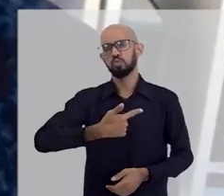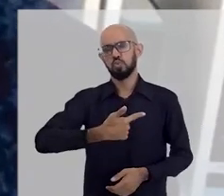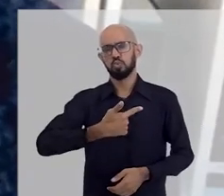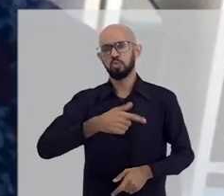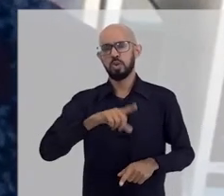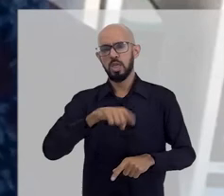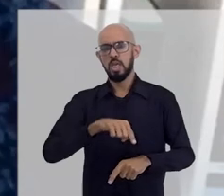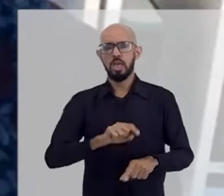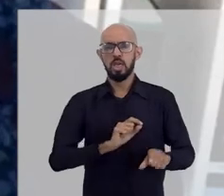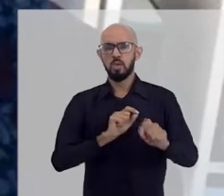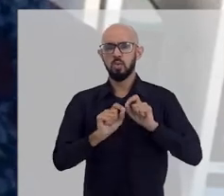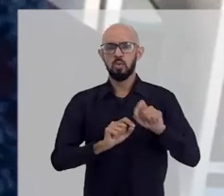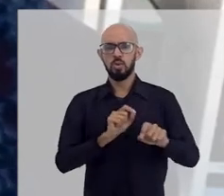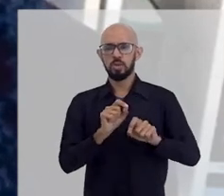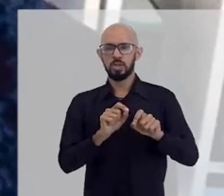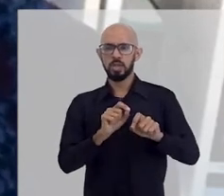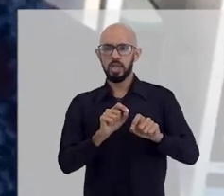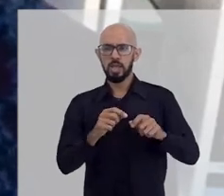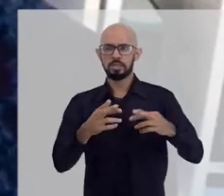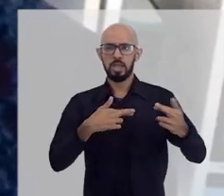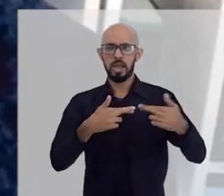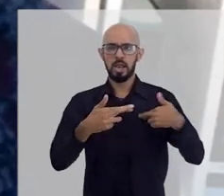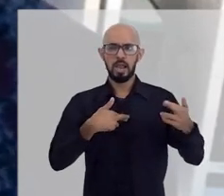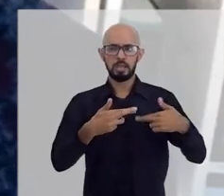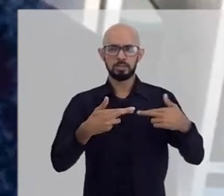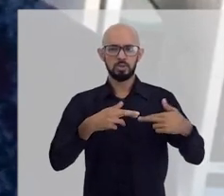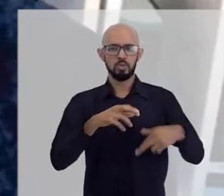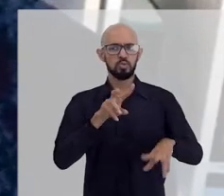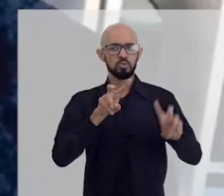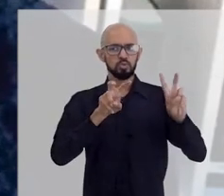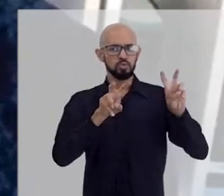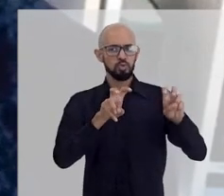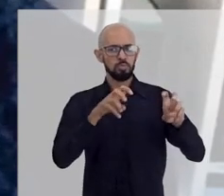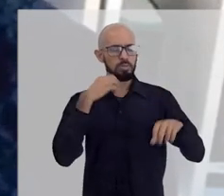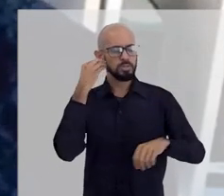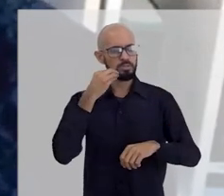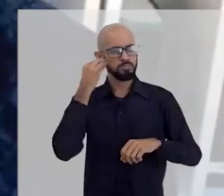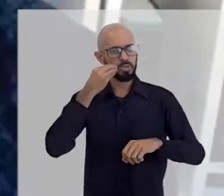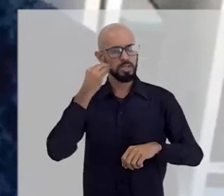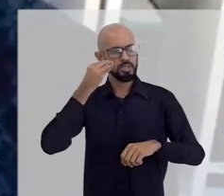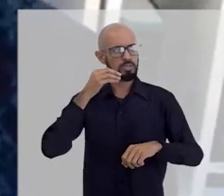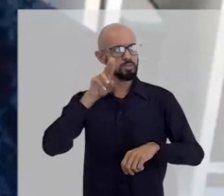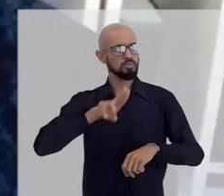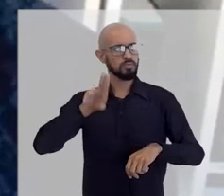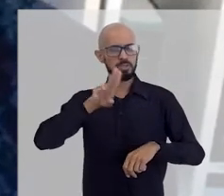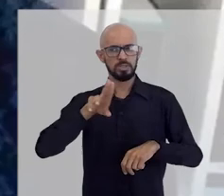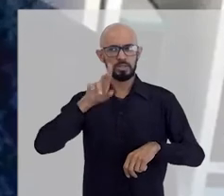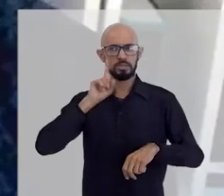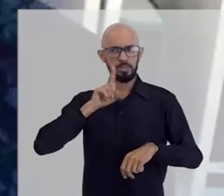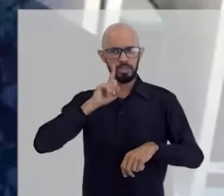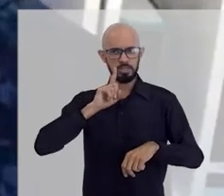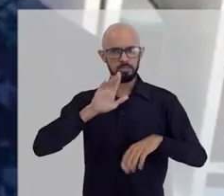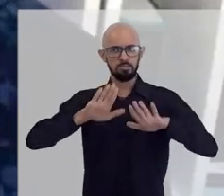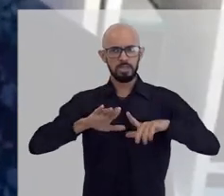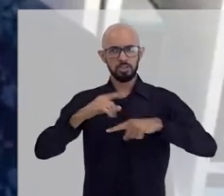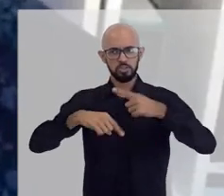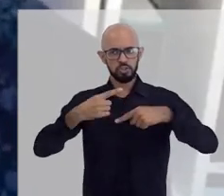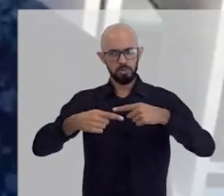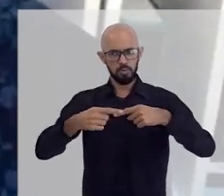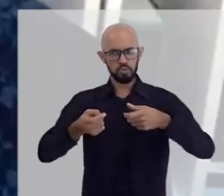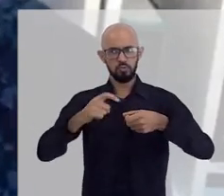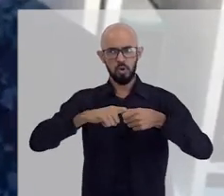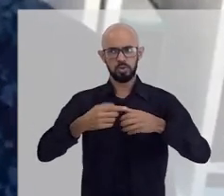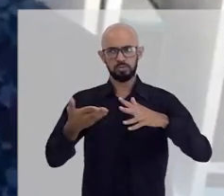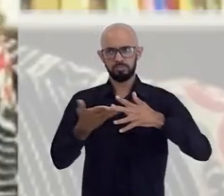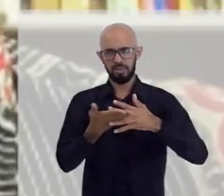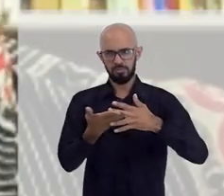a outra, com relação também a essas suas experiências nas universidades americanas. mas a gente vai voltar a esses